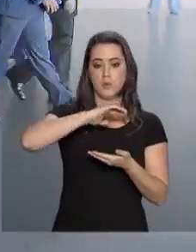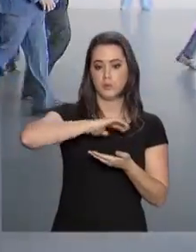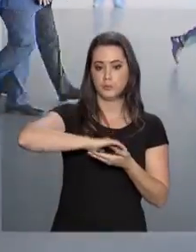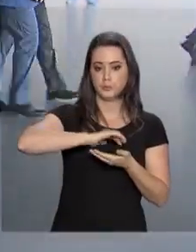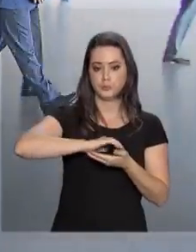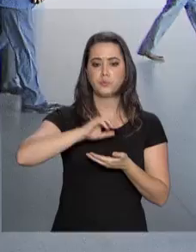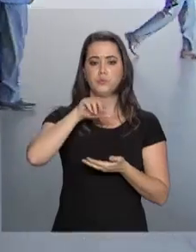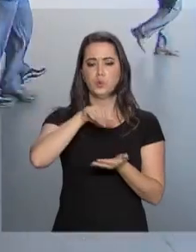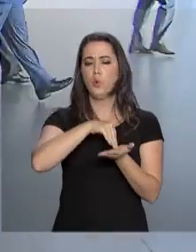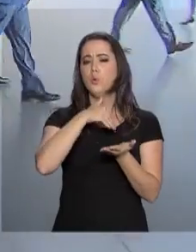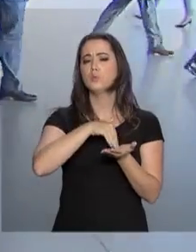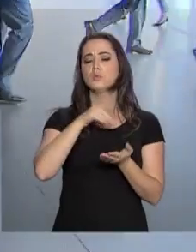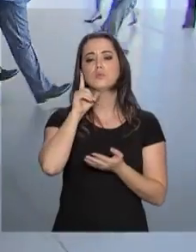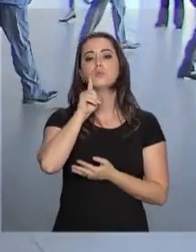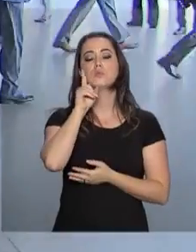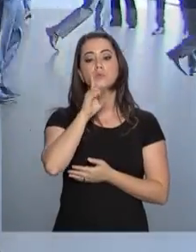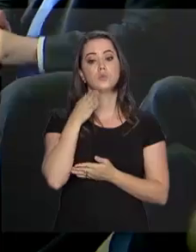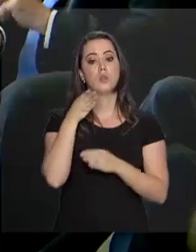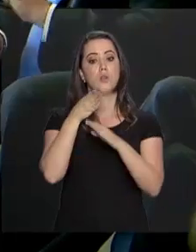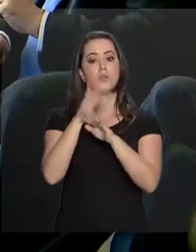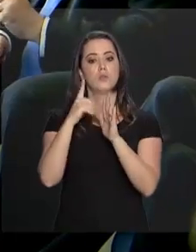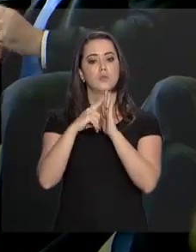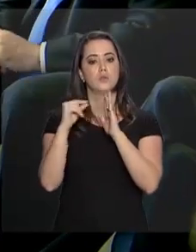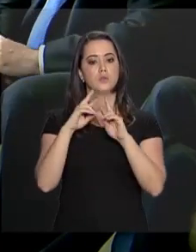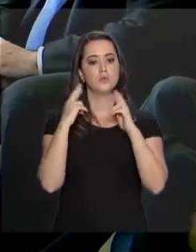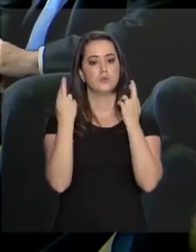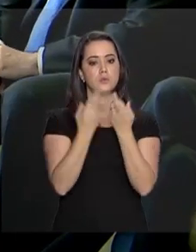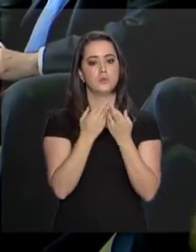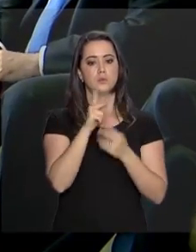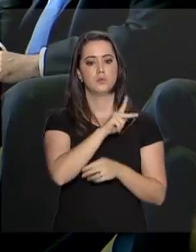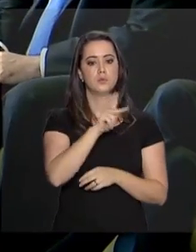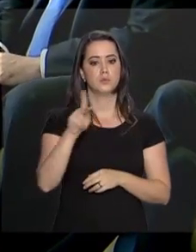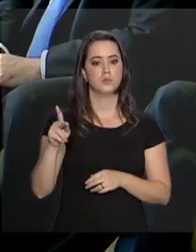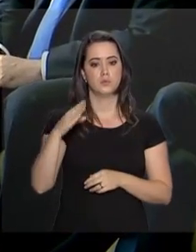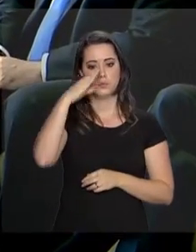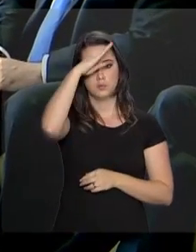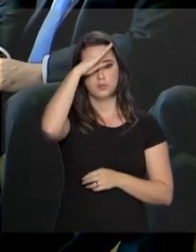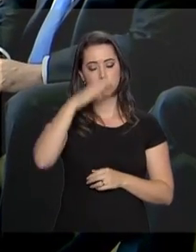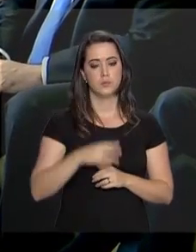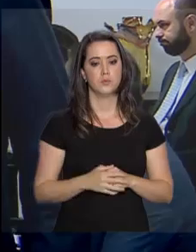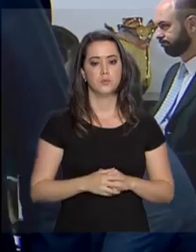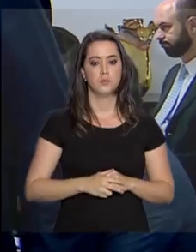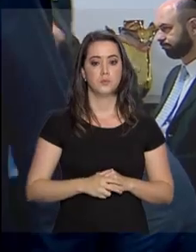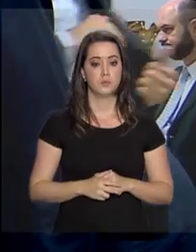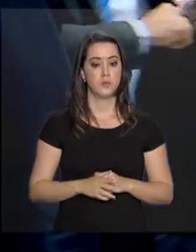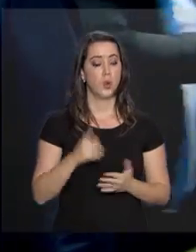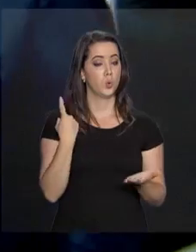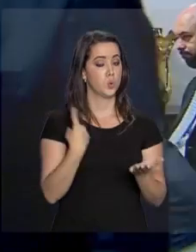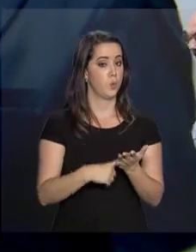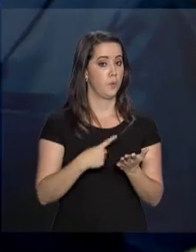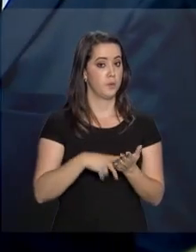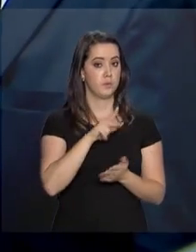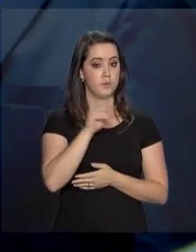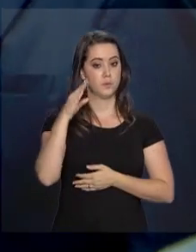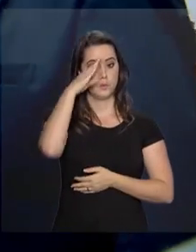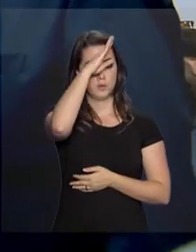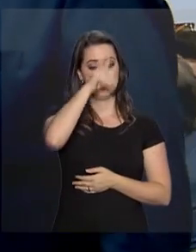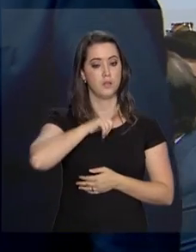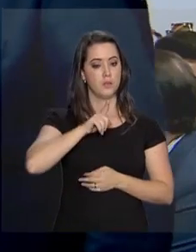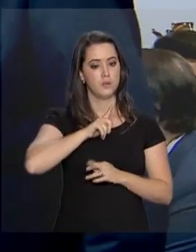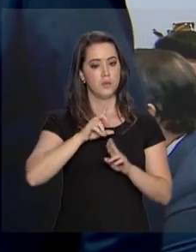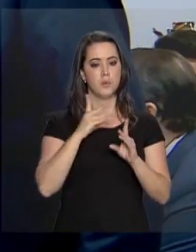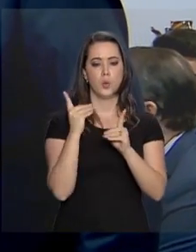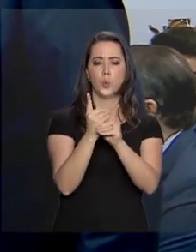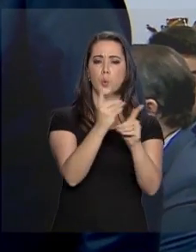-americano seguiu para o Palácio do Planalto e se reuniu com o presidente Jair Bolsonaro. Na agenda do presidente, teve